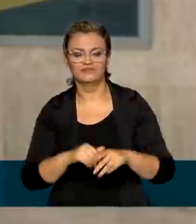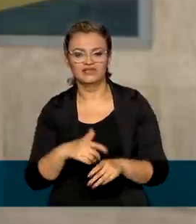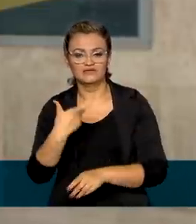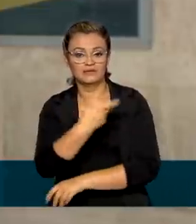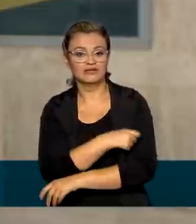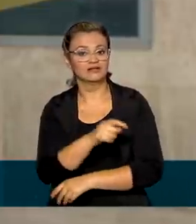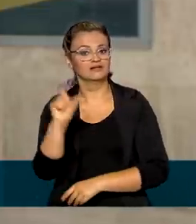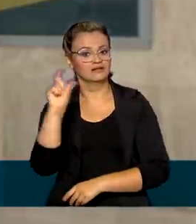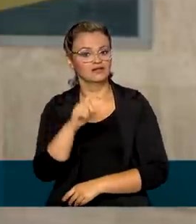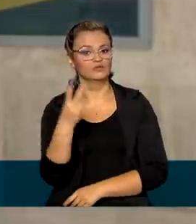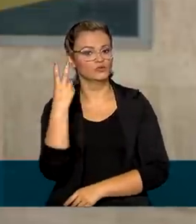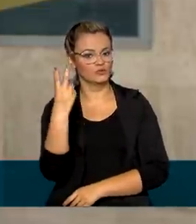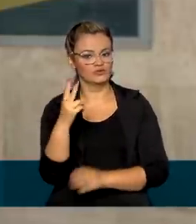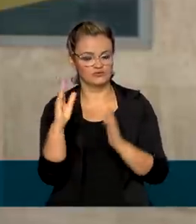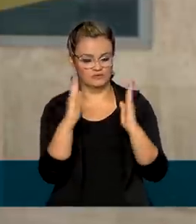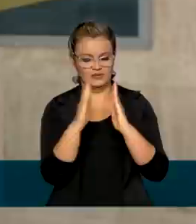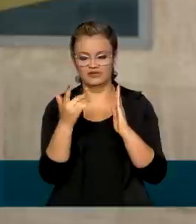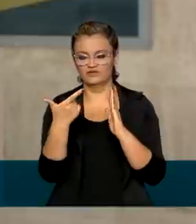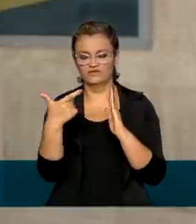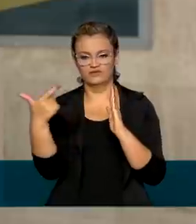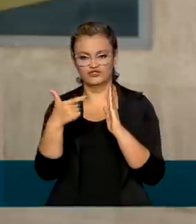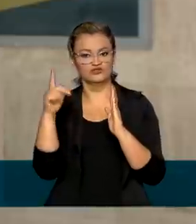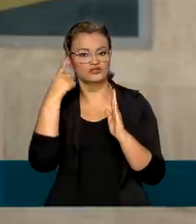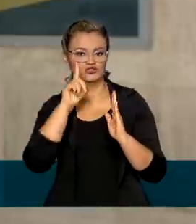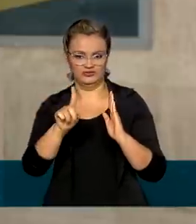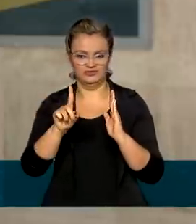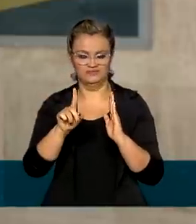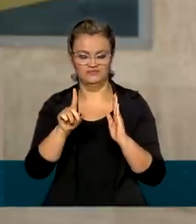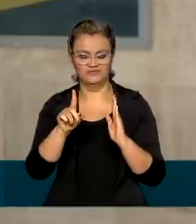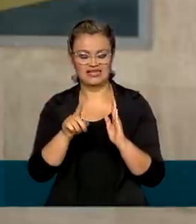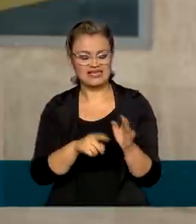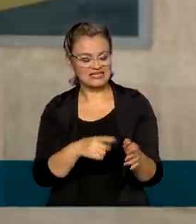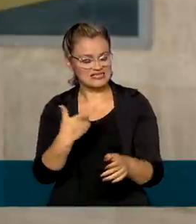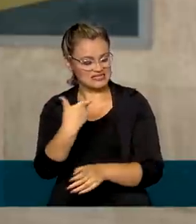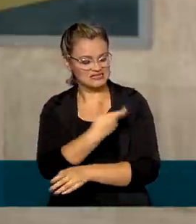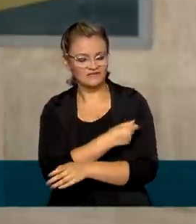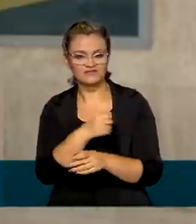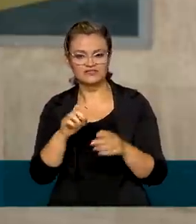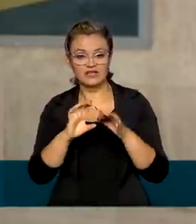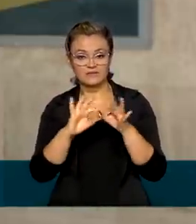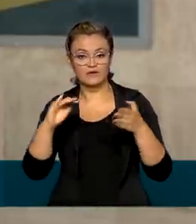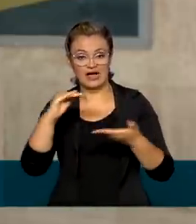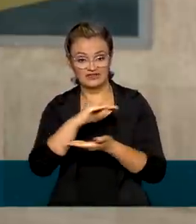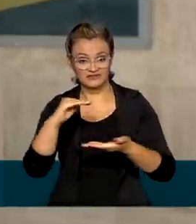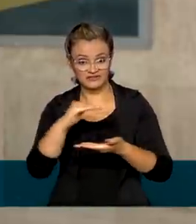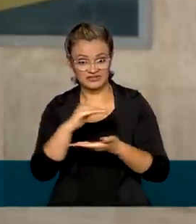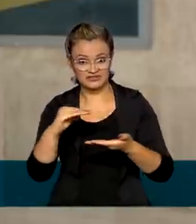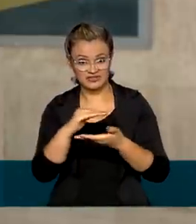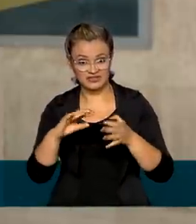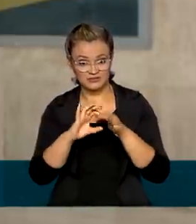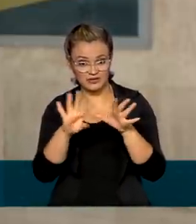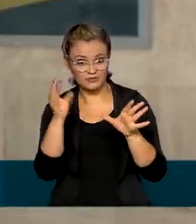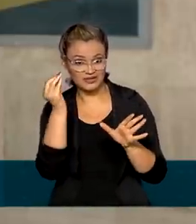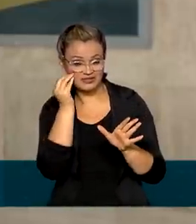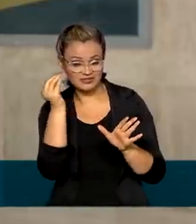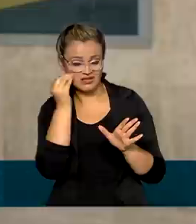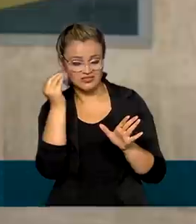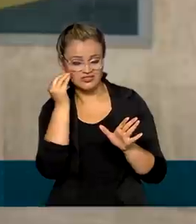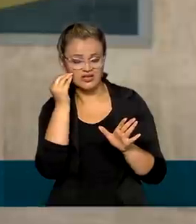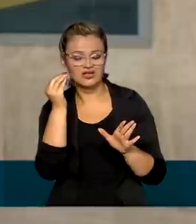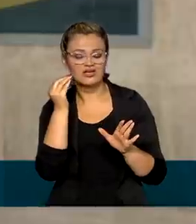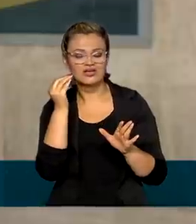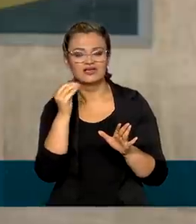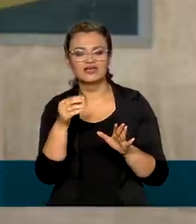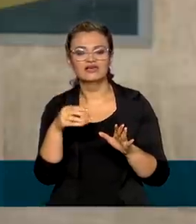duas doses com intervalo de 22 dias. E a imunização da Anvisa, a autorização da Anvisa é para